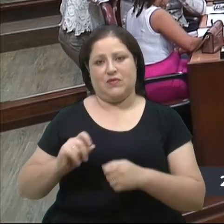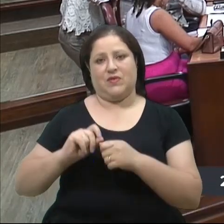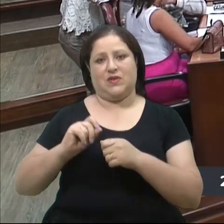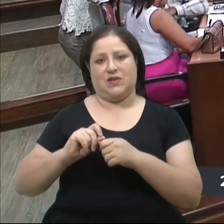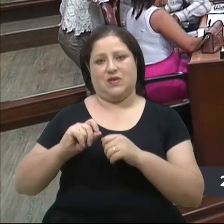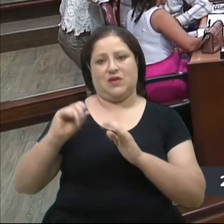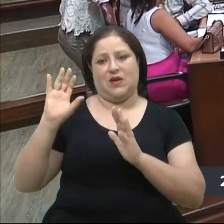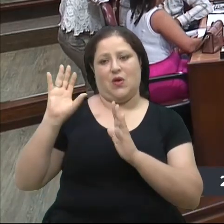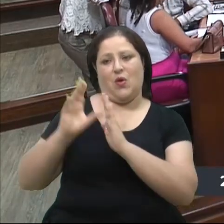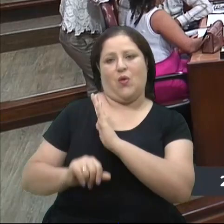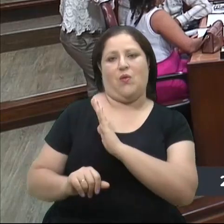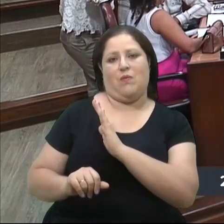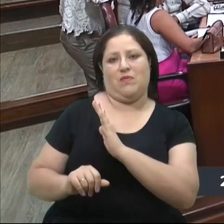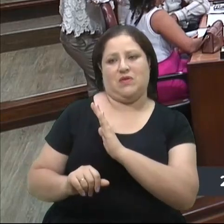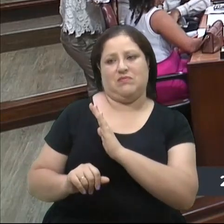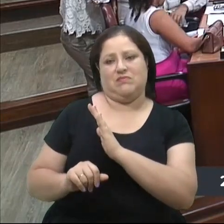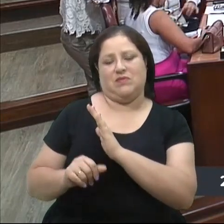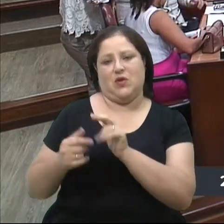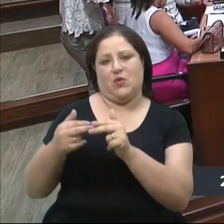apossar no que é dos outros. Obrigado. Obrigado. Obrigado.